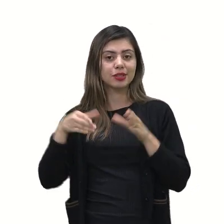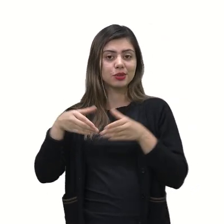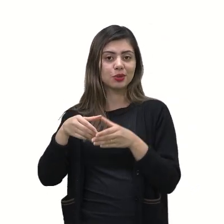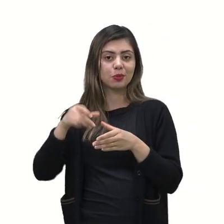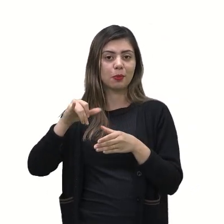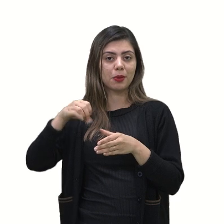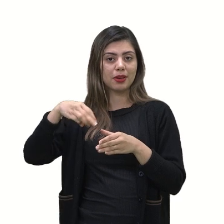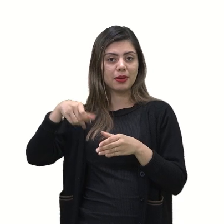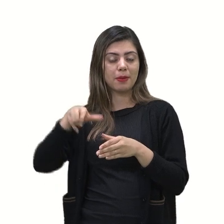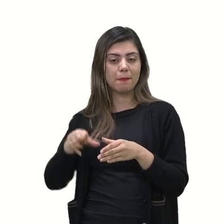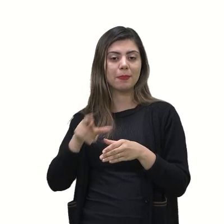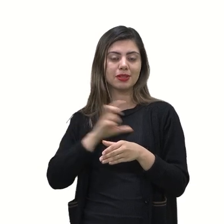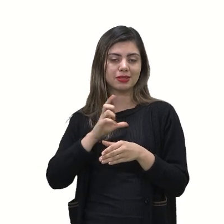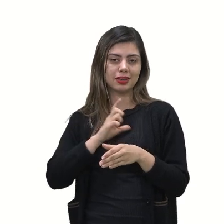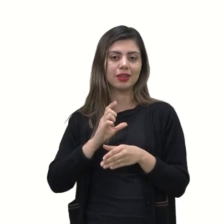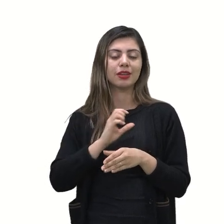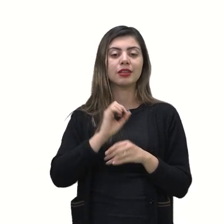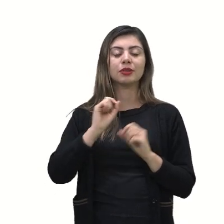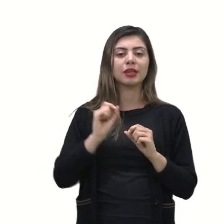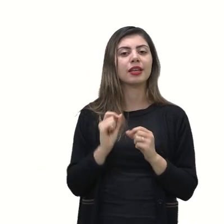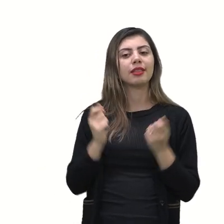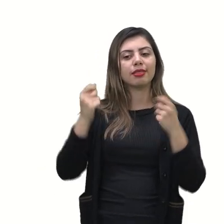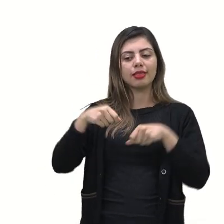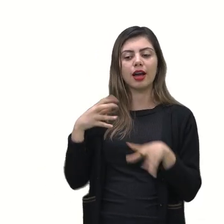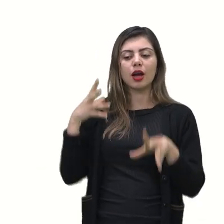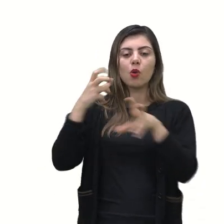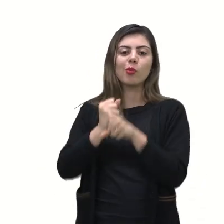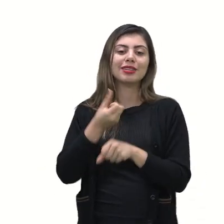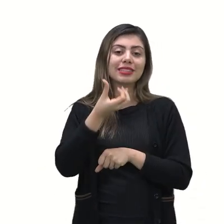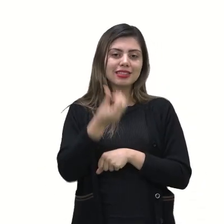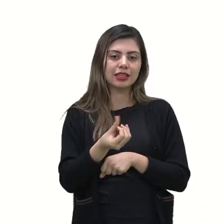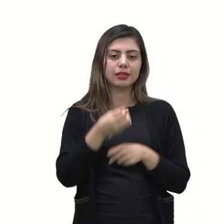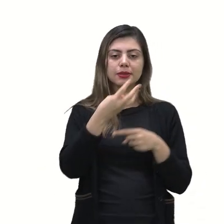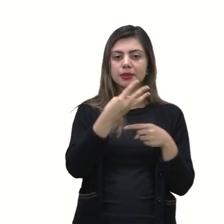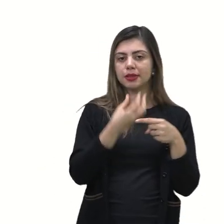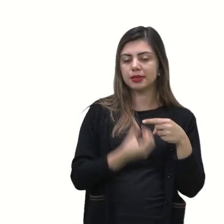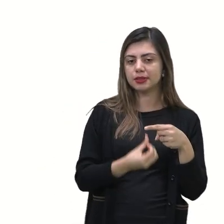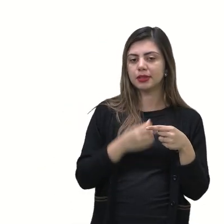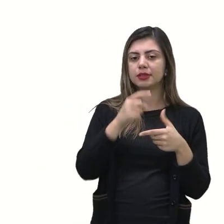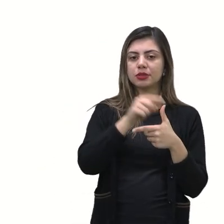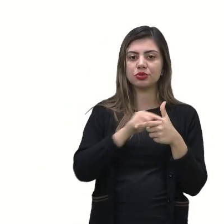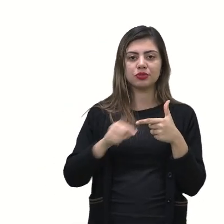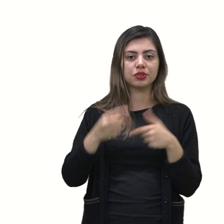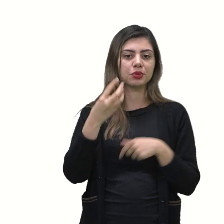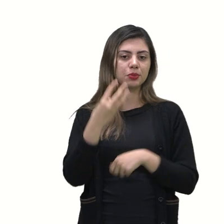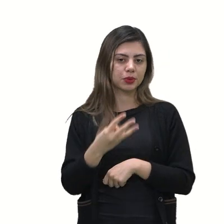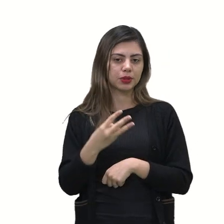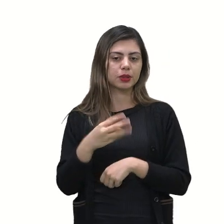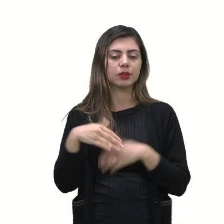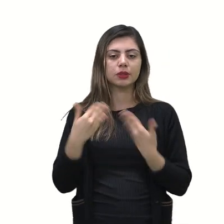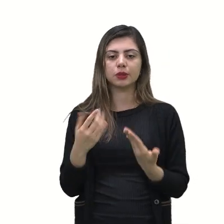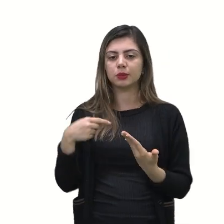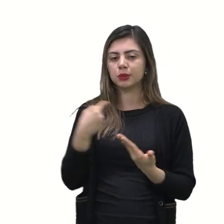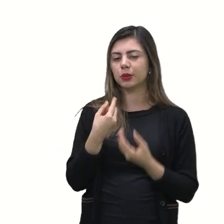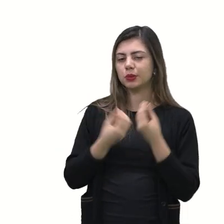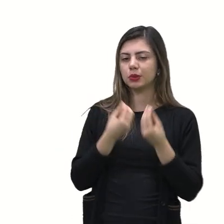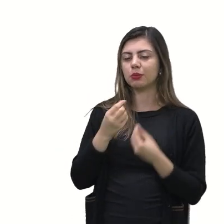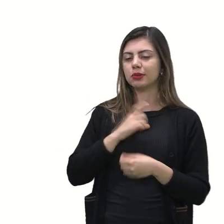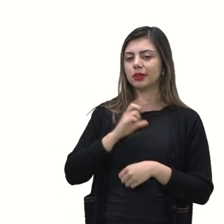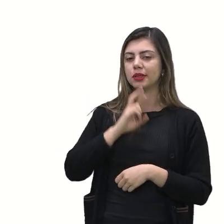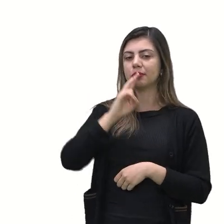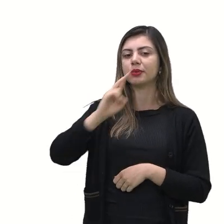dentro de 6 possíveis dividindo a fração por 3 a gente vai ter como